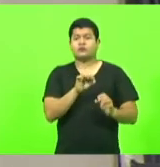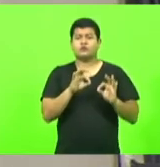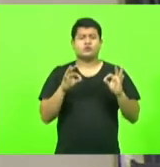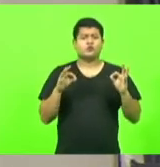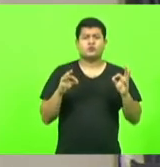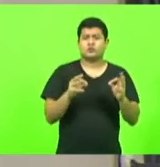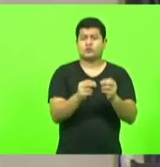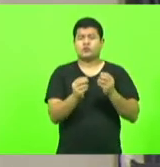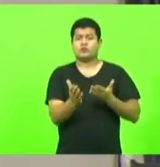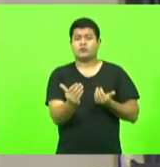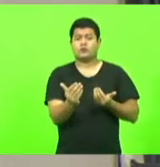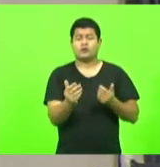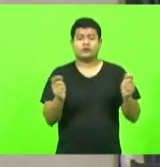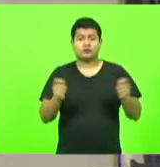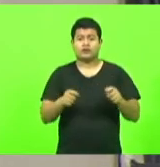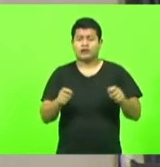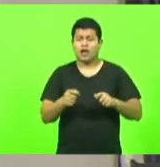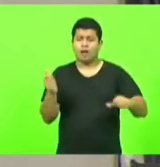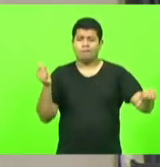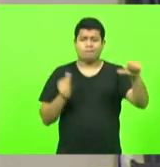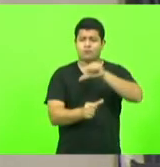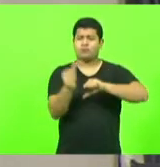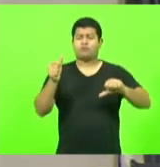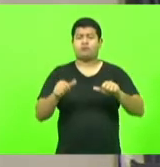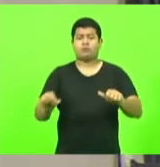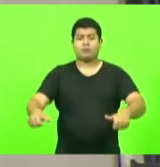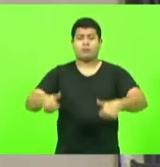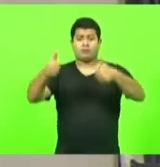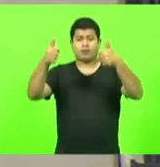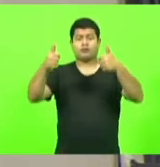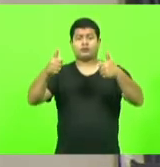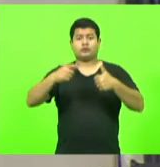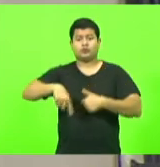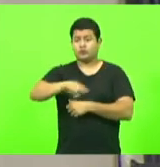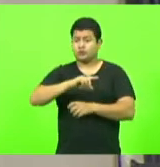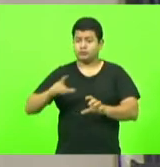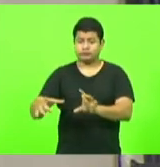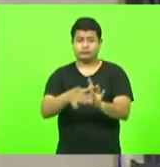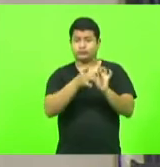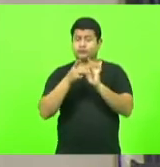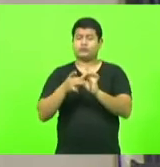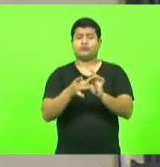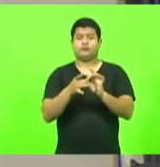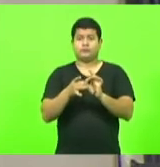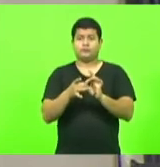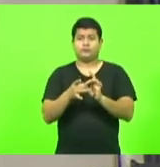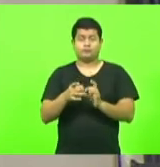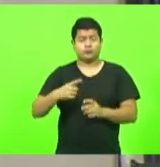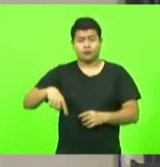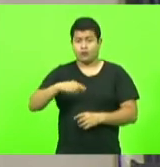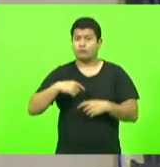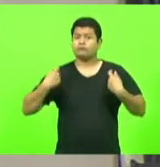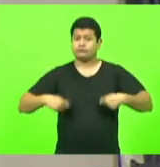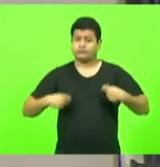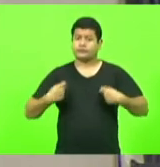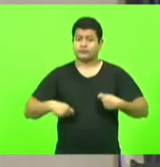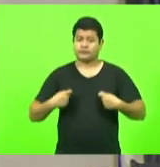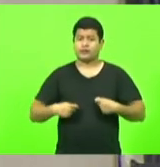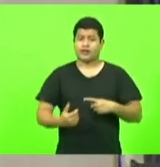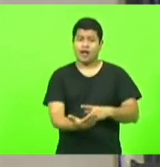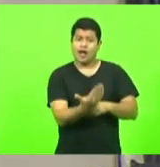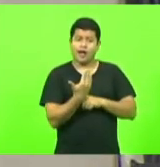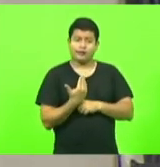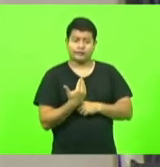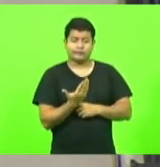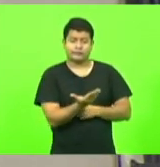gente fazer melhor nos unirmos nós precisamos de vocês mas vocês com certeza também